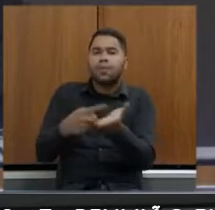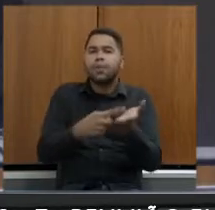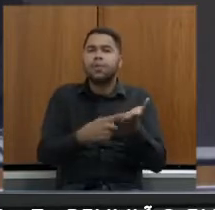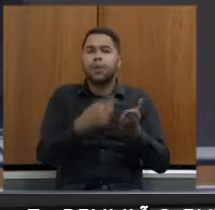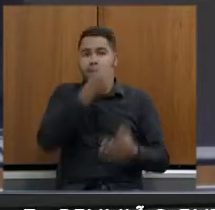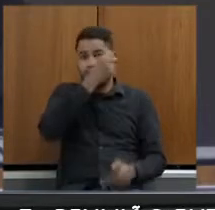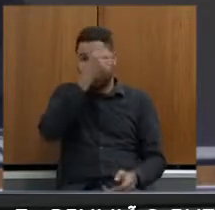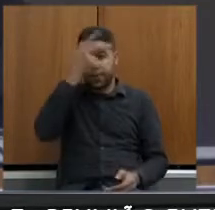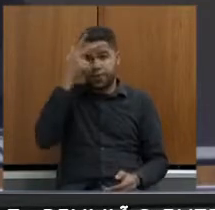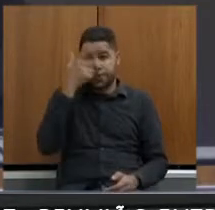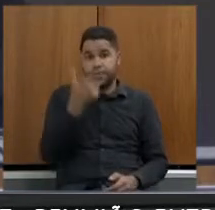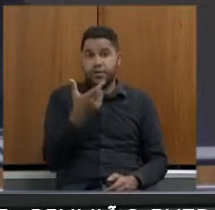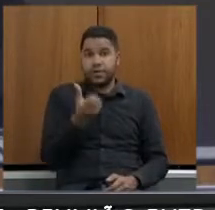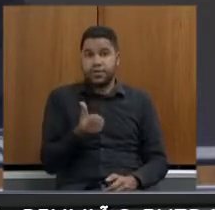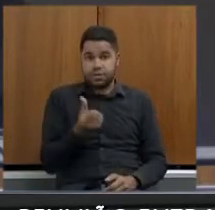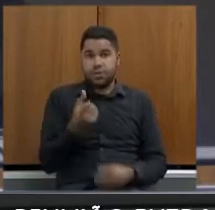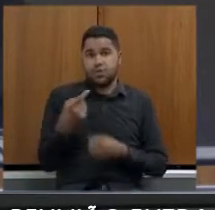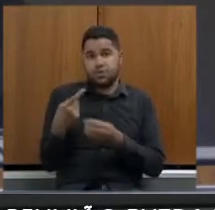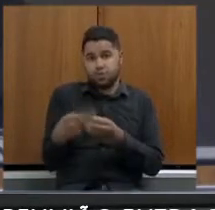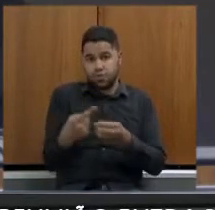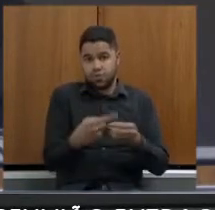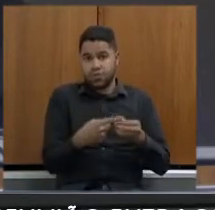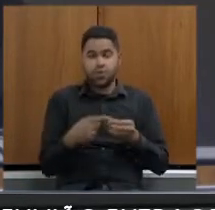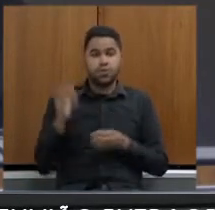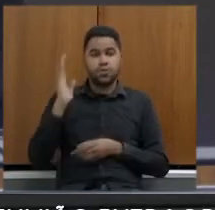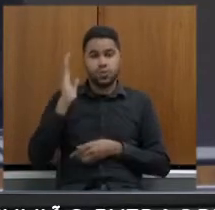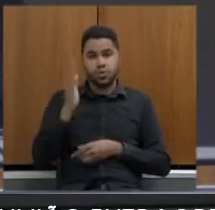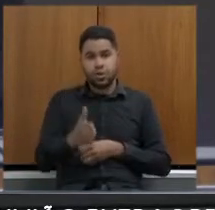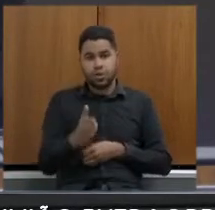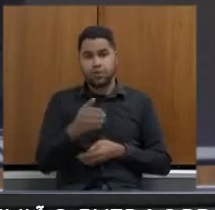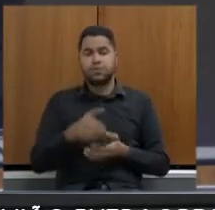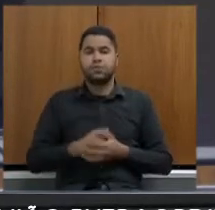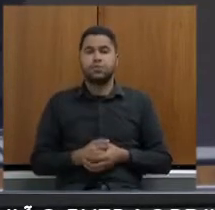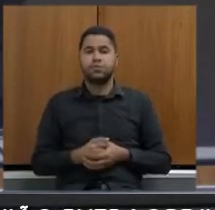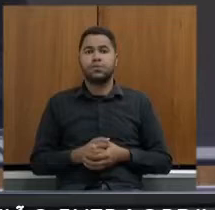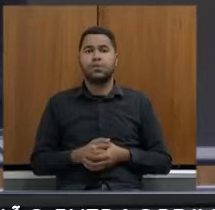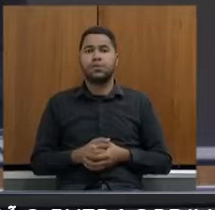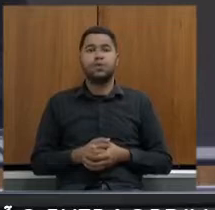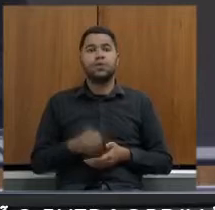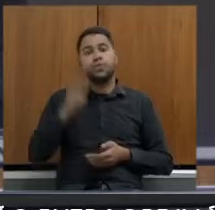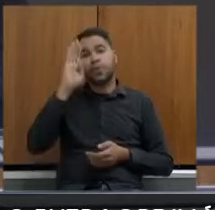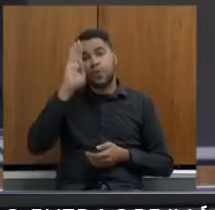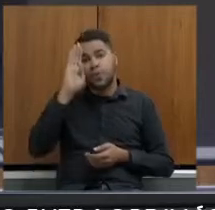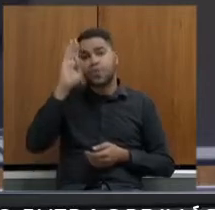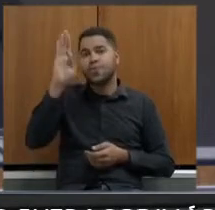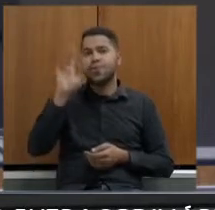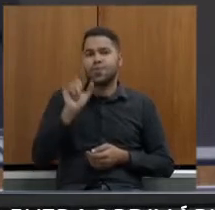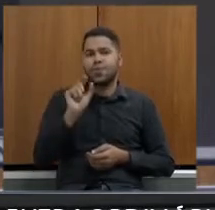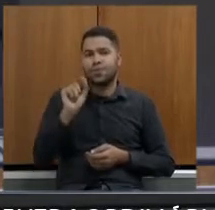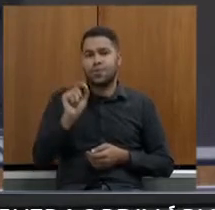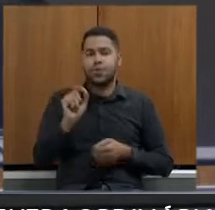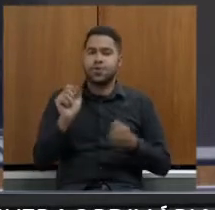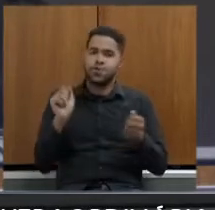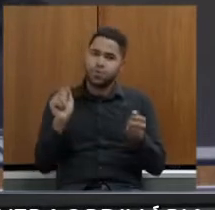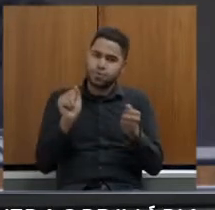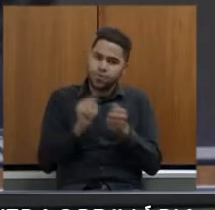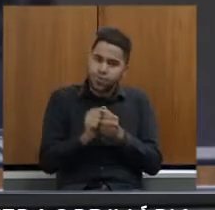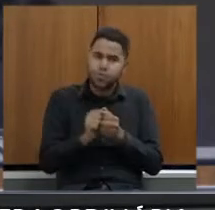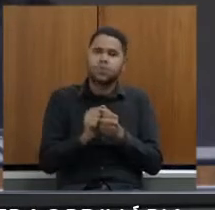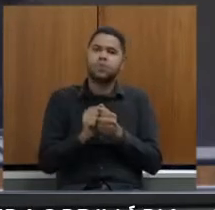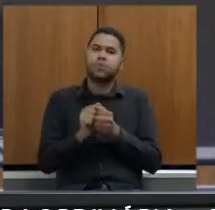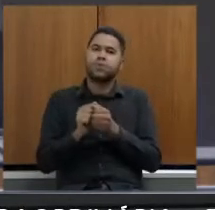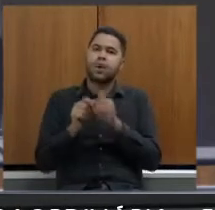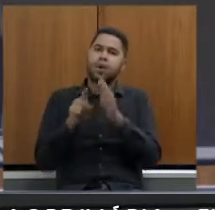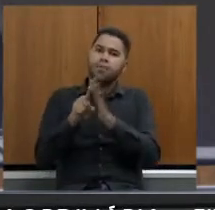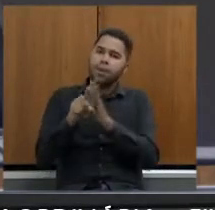prefeitos dos 26 municípios diretamente atingidos foram priorizadas juntamente com a consulta